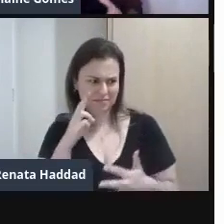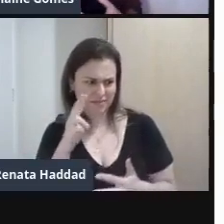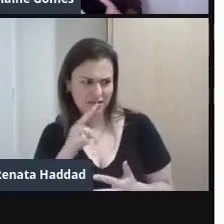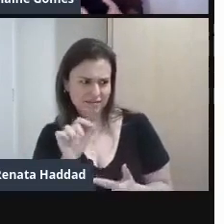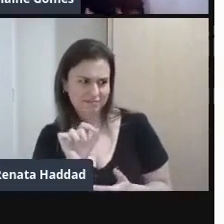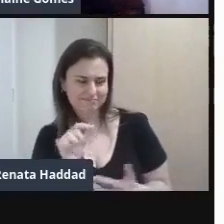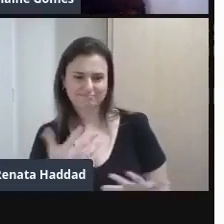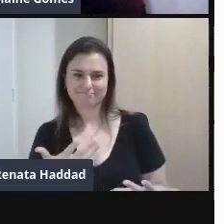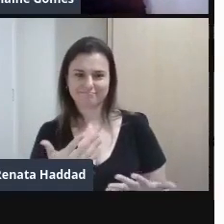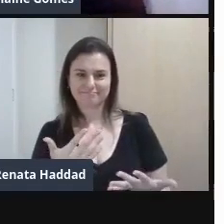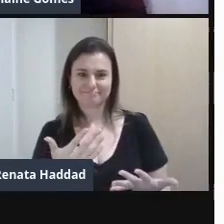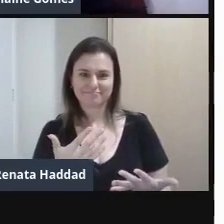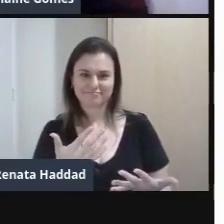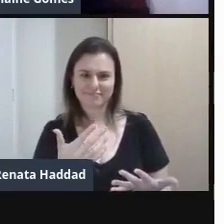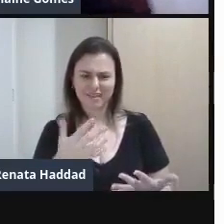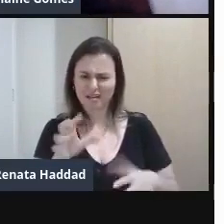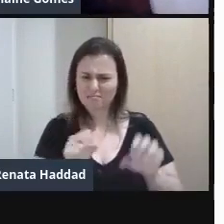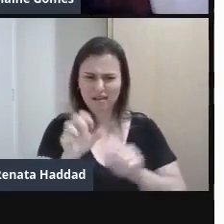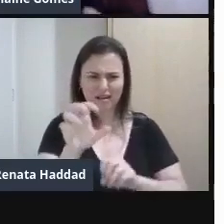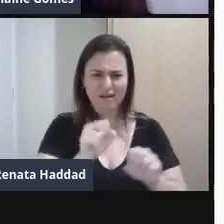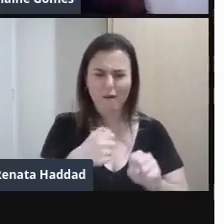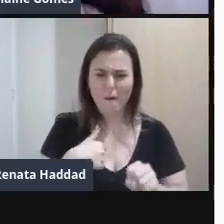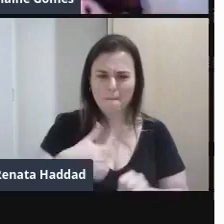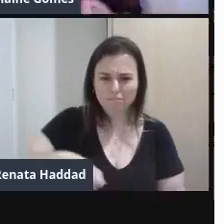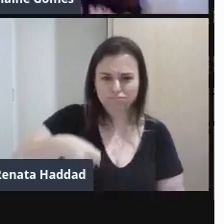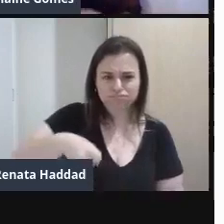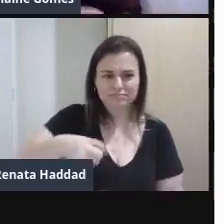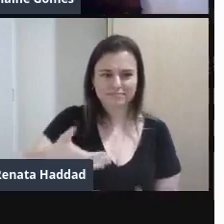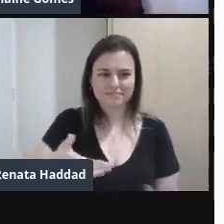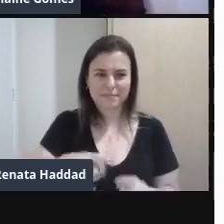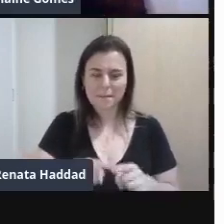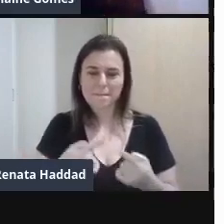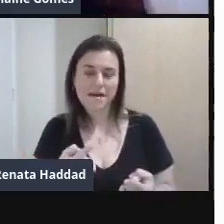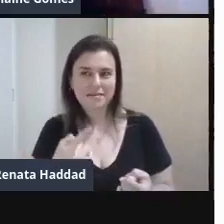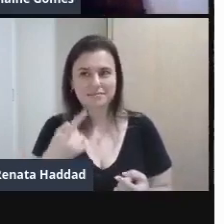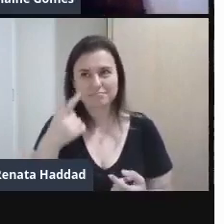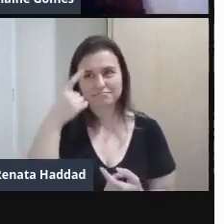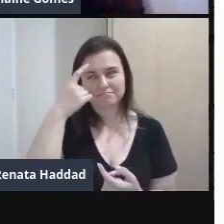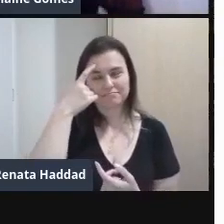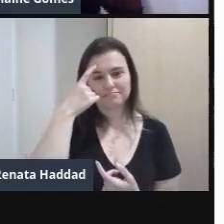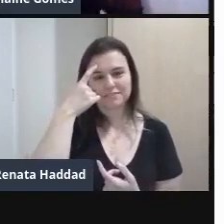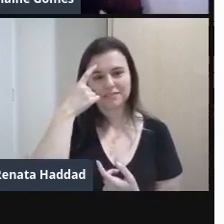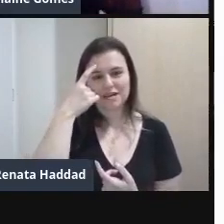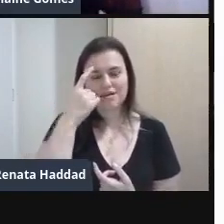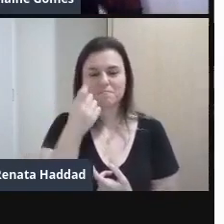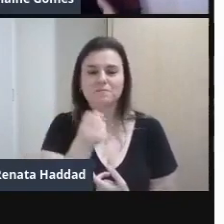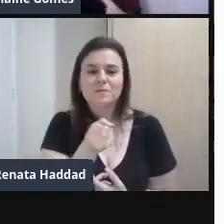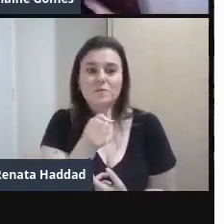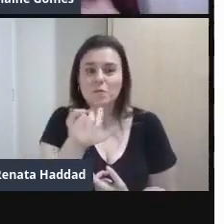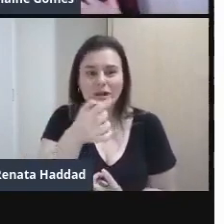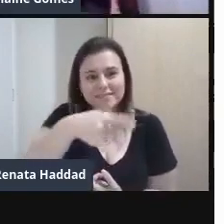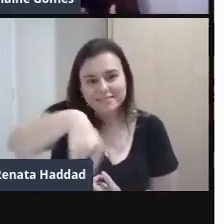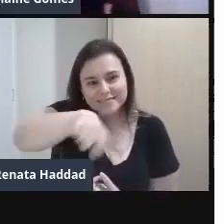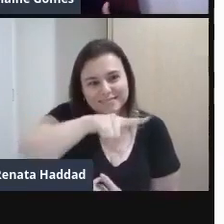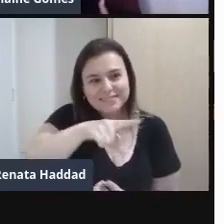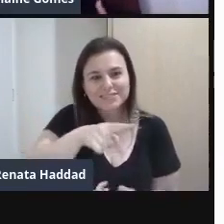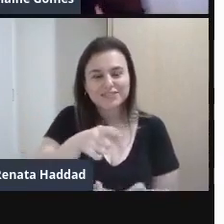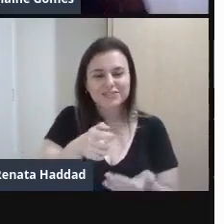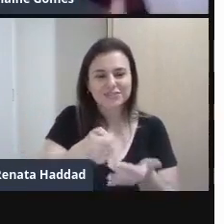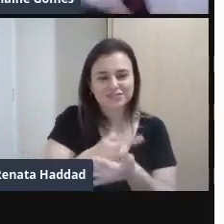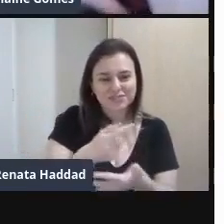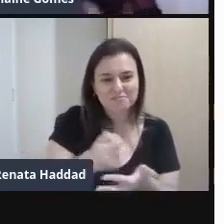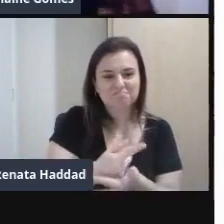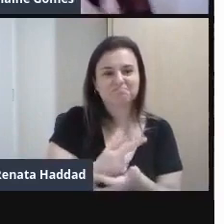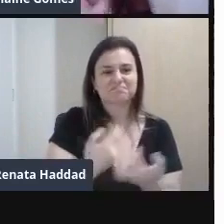Mas ela Coletou tantas sacolas Assim Mas se a gente for pensar O quanto que a gente Consolve O quanto que a gente